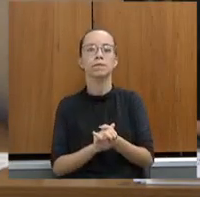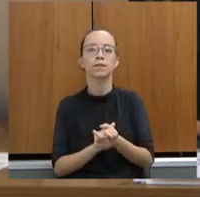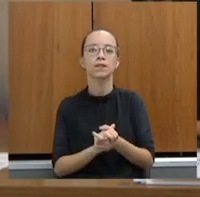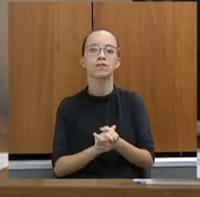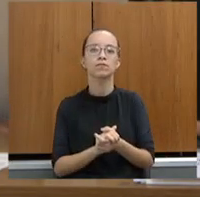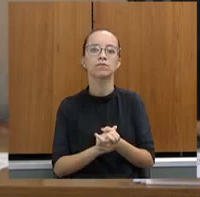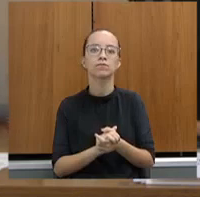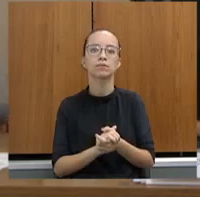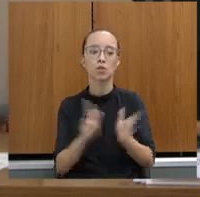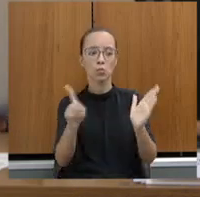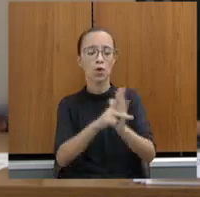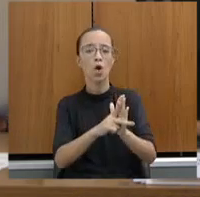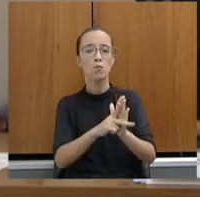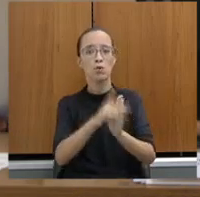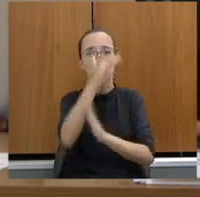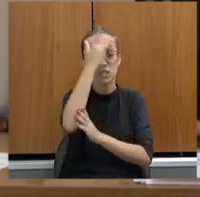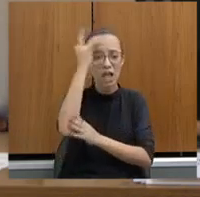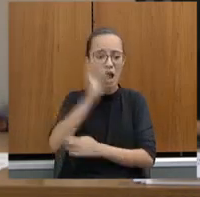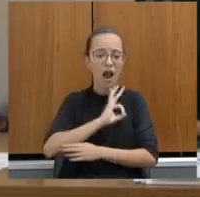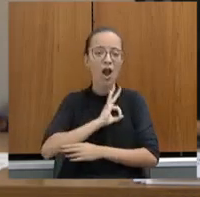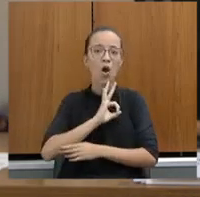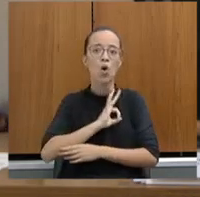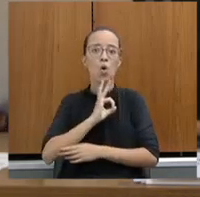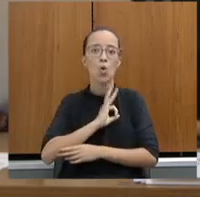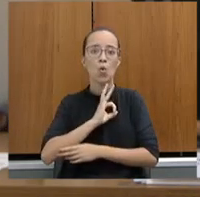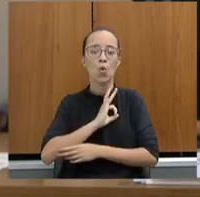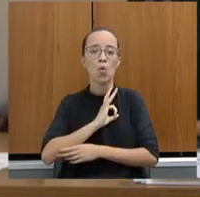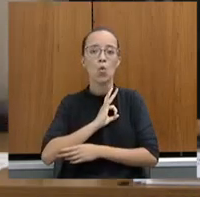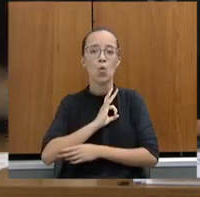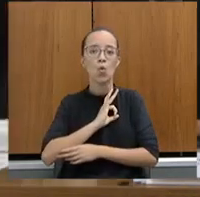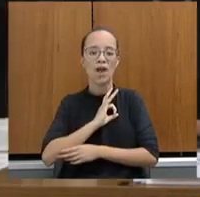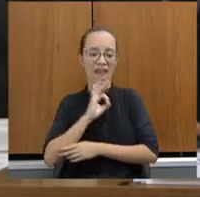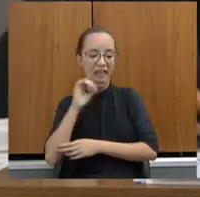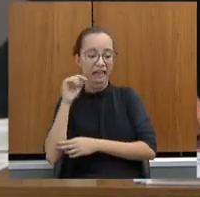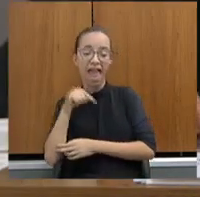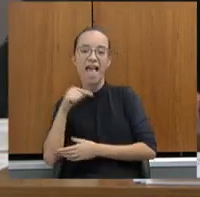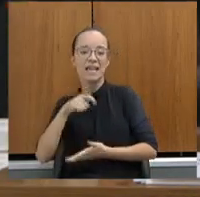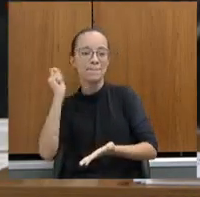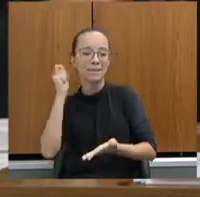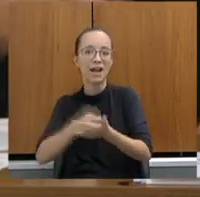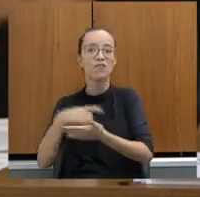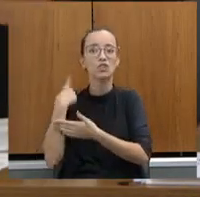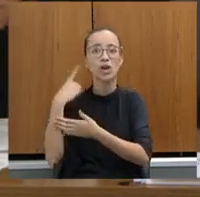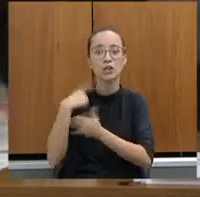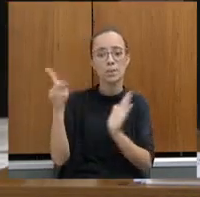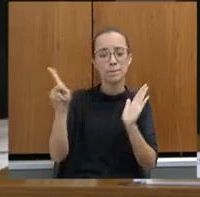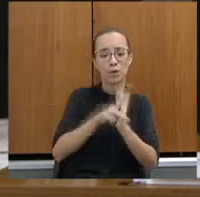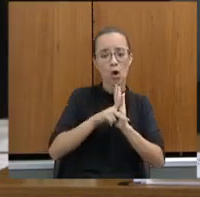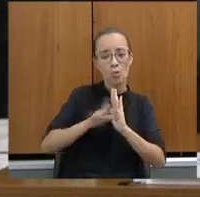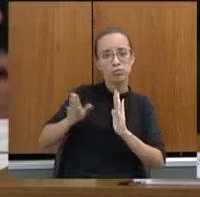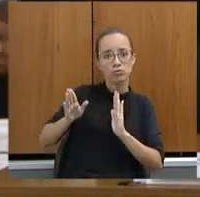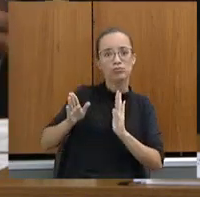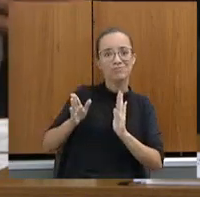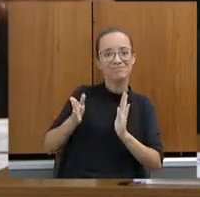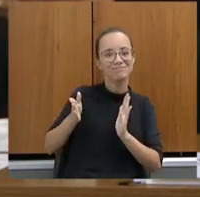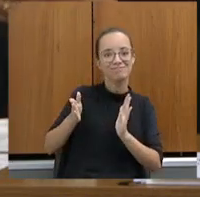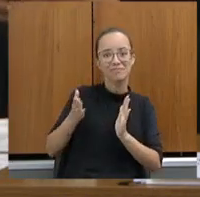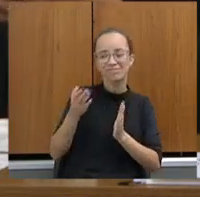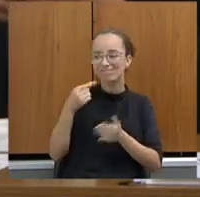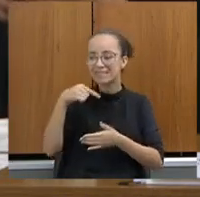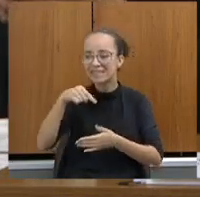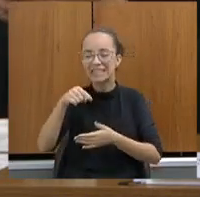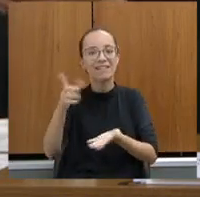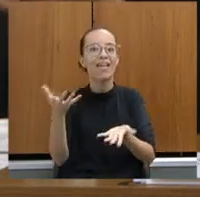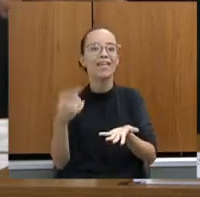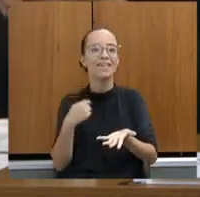o próprio policial que atuava em nome do Estado, ele próprio tinha que pagar um advogado para fazer a defesa dele perante o Tribunal do Júri. Isso, para mim, era uma